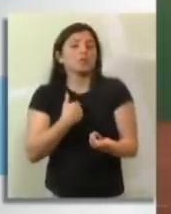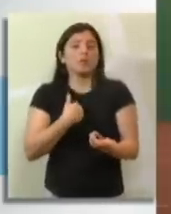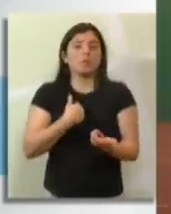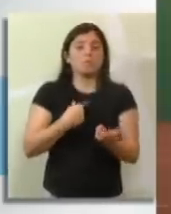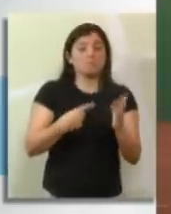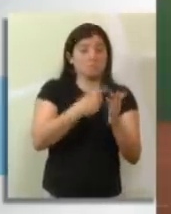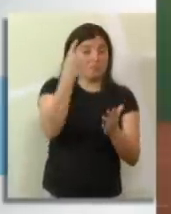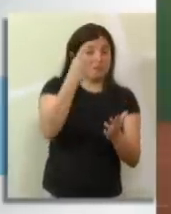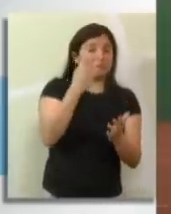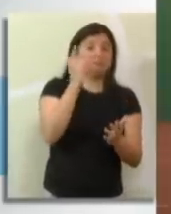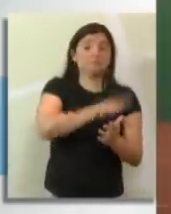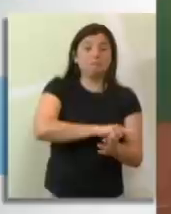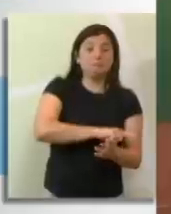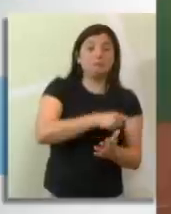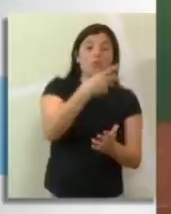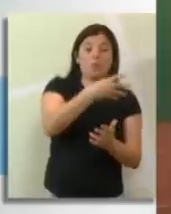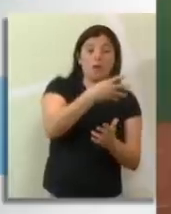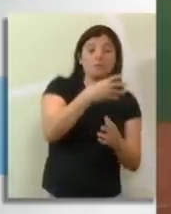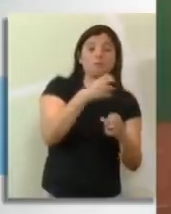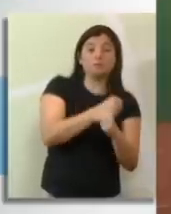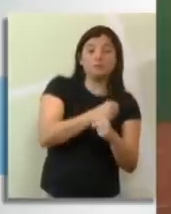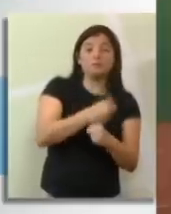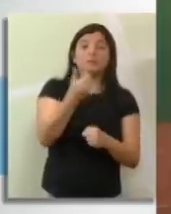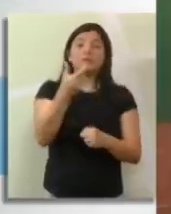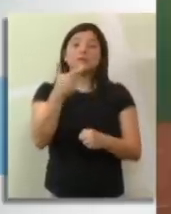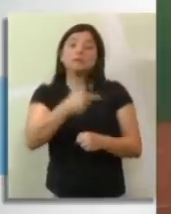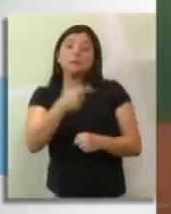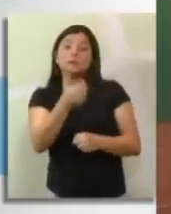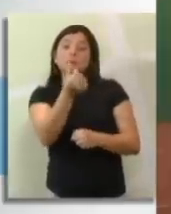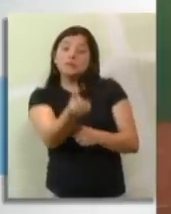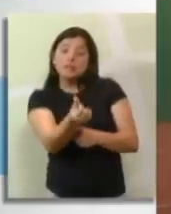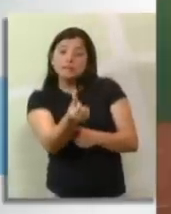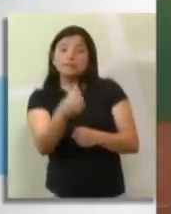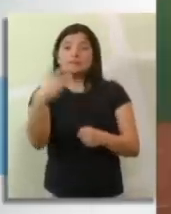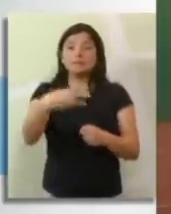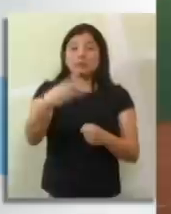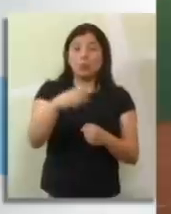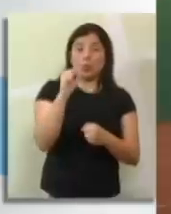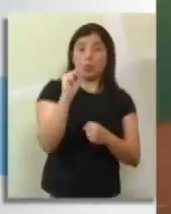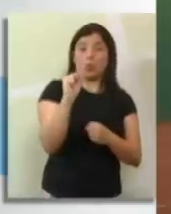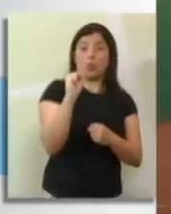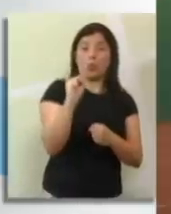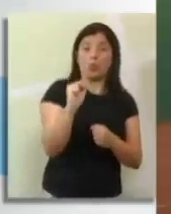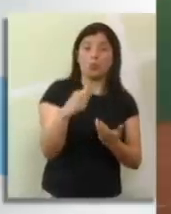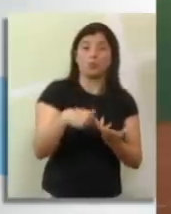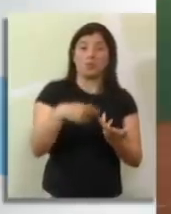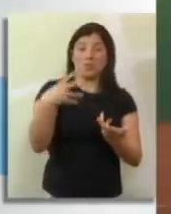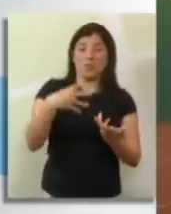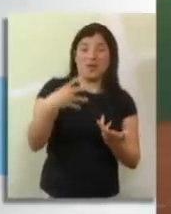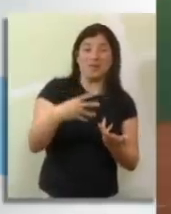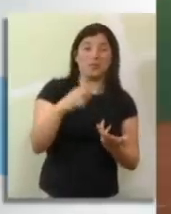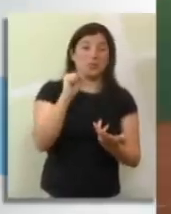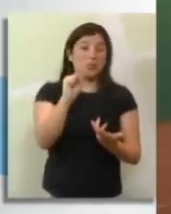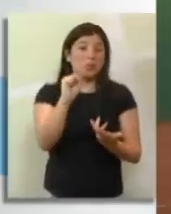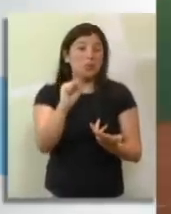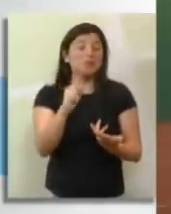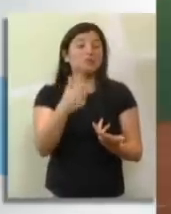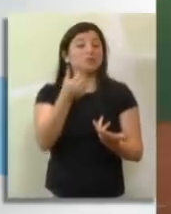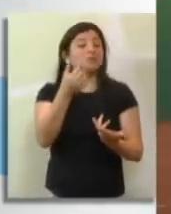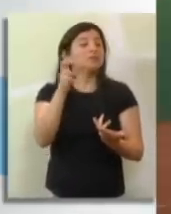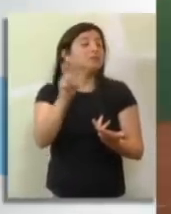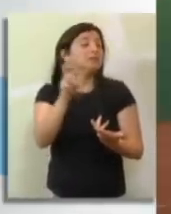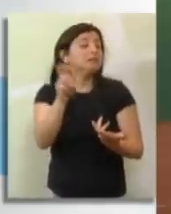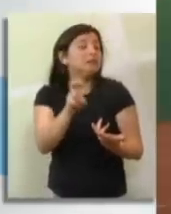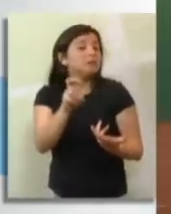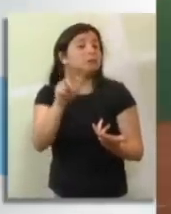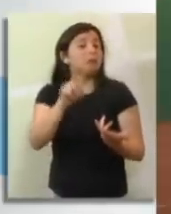pontos. No segundo, 7 pontos. No terceiro set, 8 pontos. No quarto set, 4 pontos. No quinto set, 7 pontos.